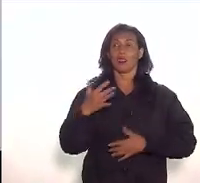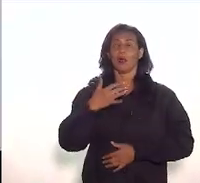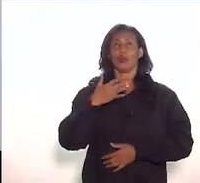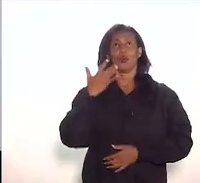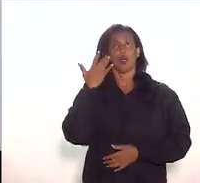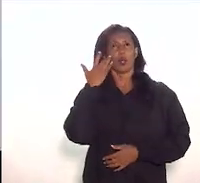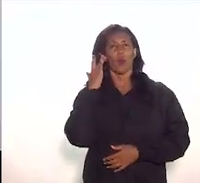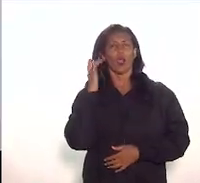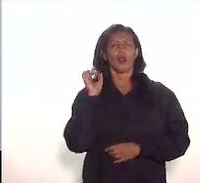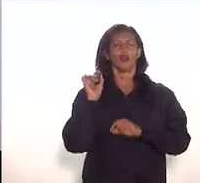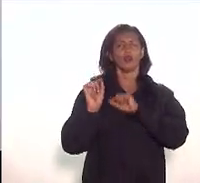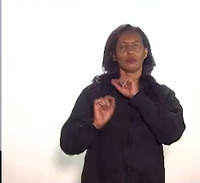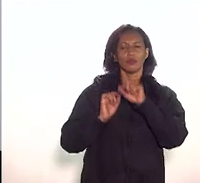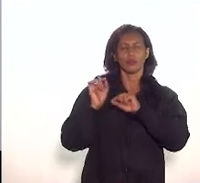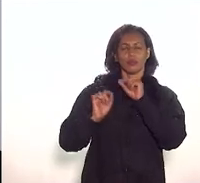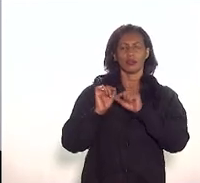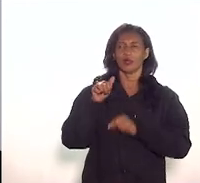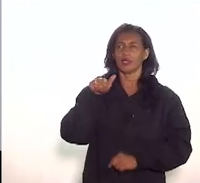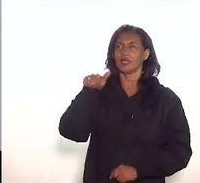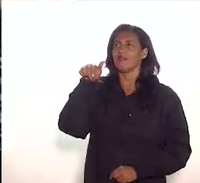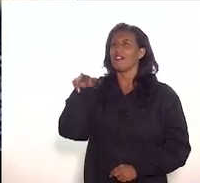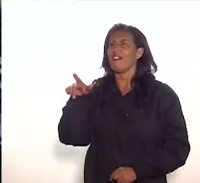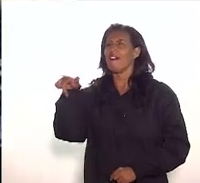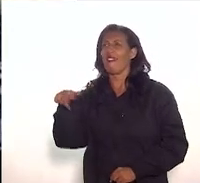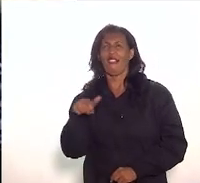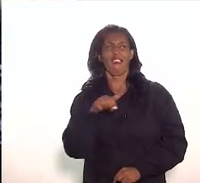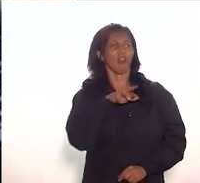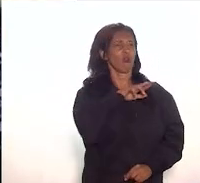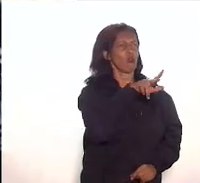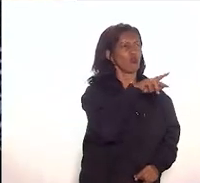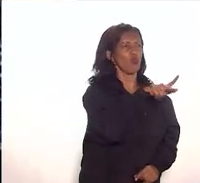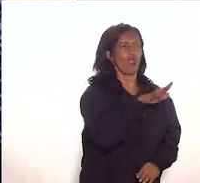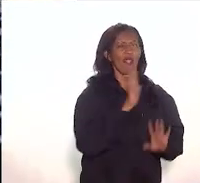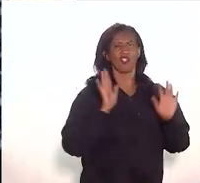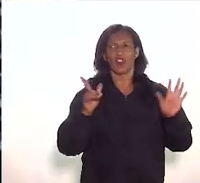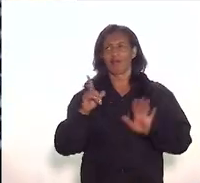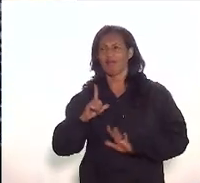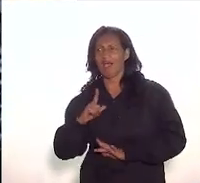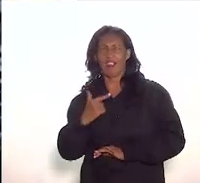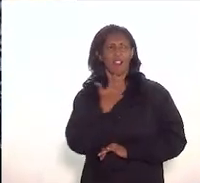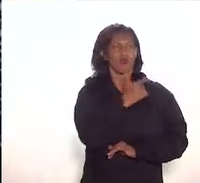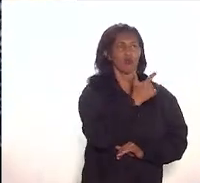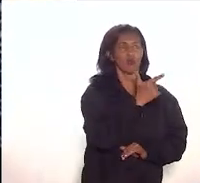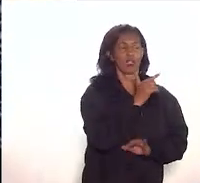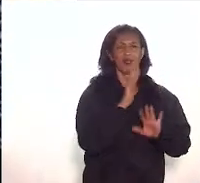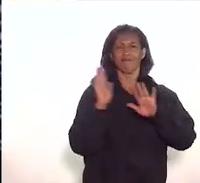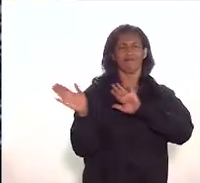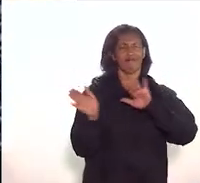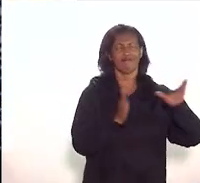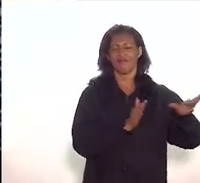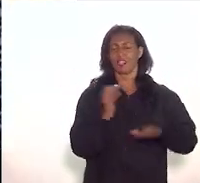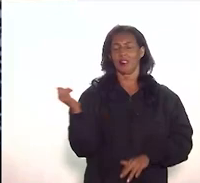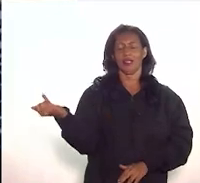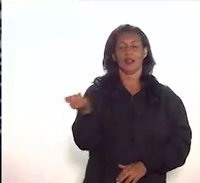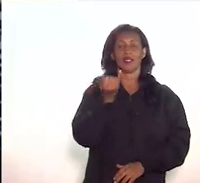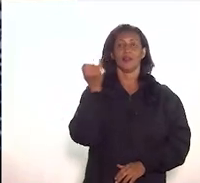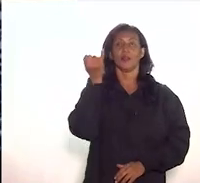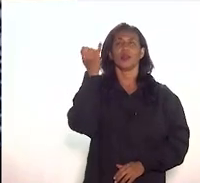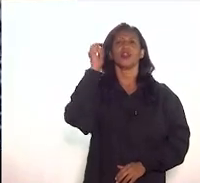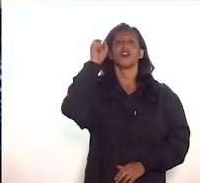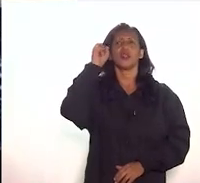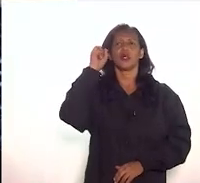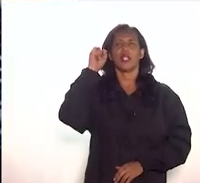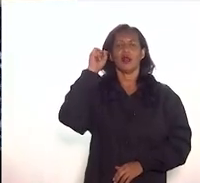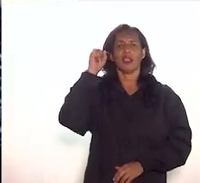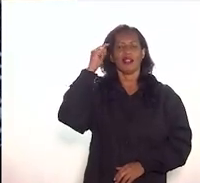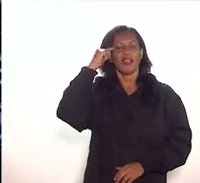o protagonismo de quem é não é se já existia o importante é que a ideia seja colocada em prática